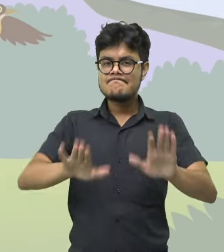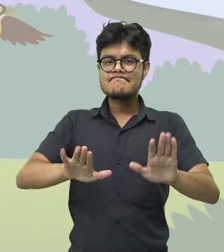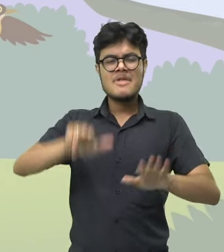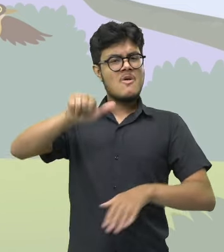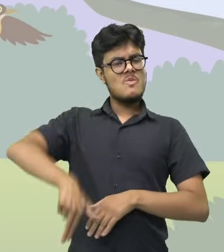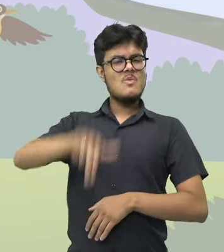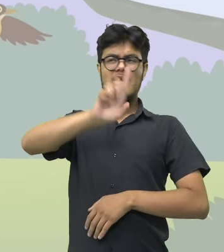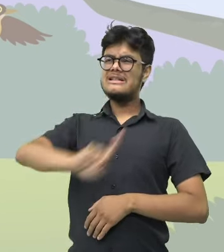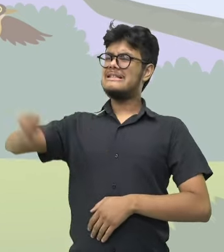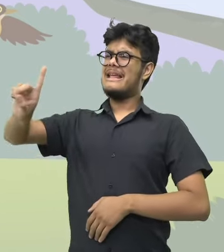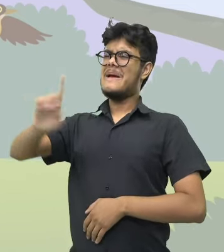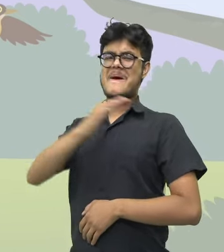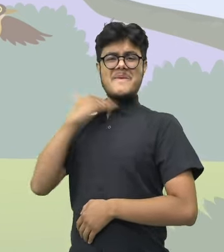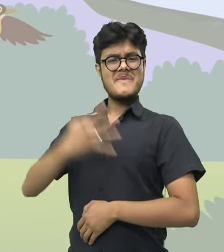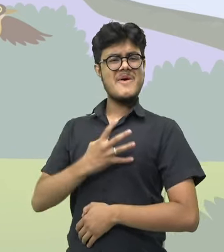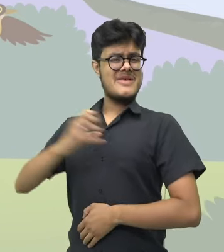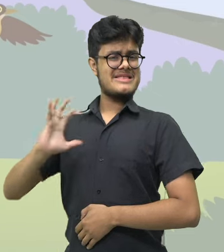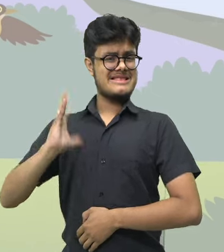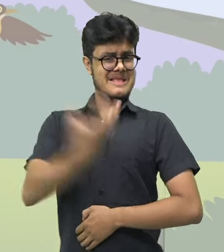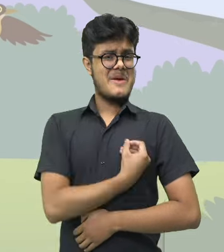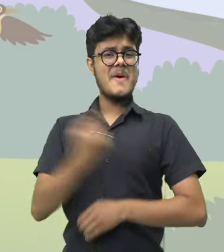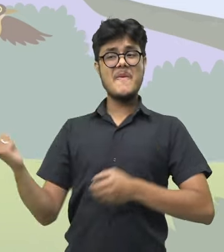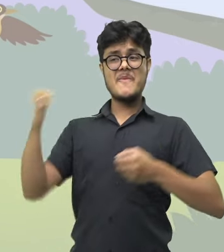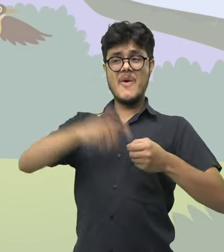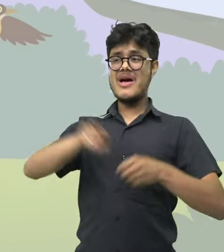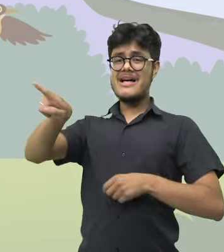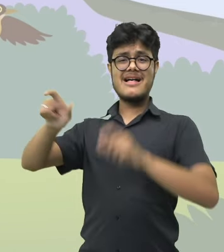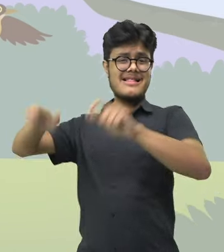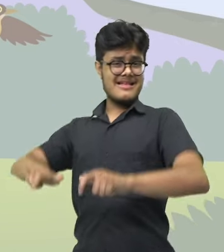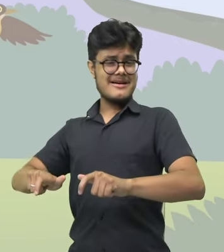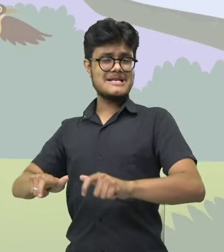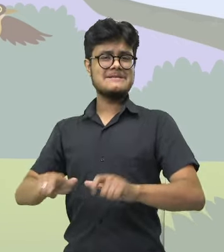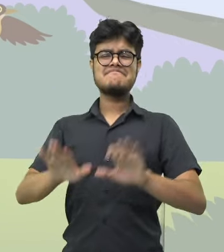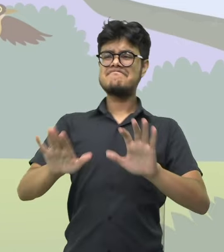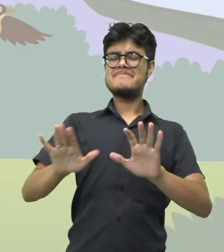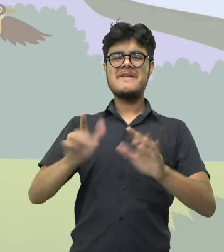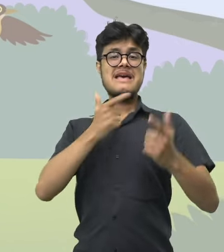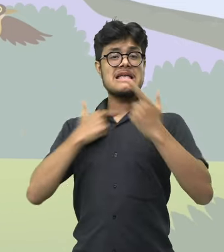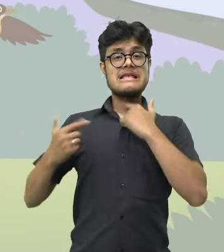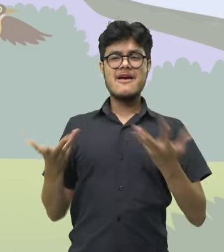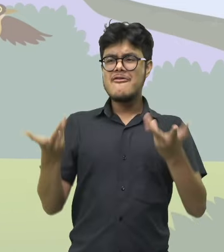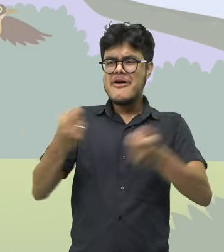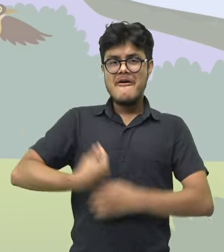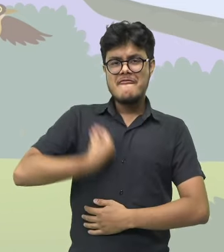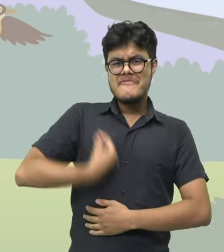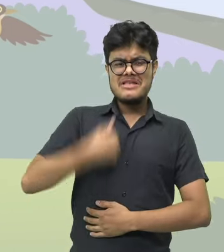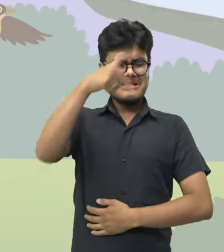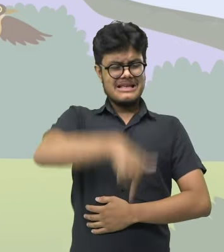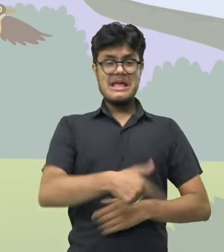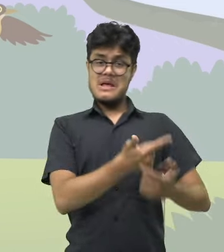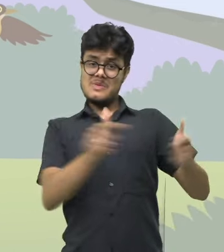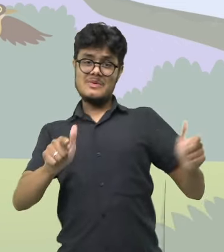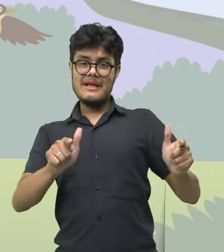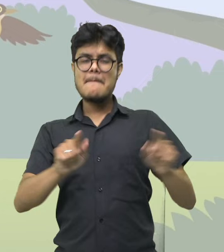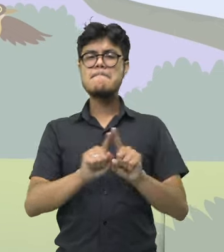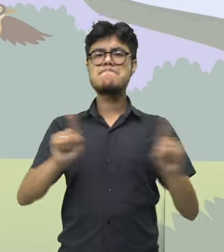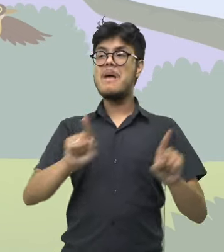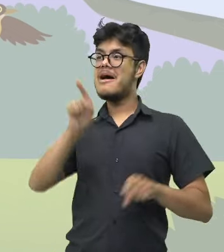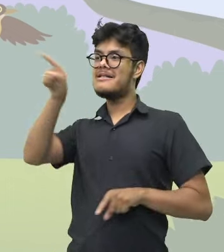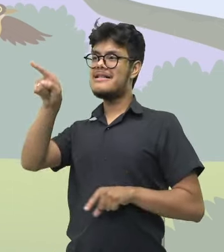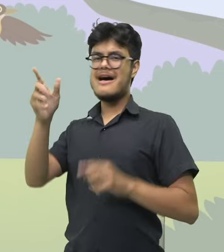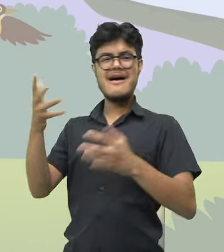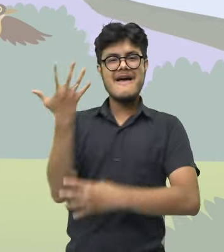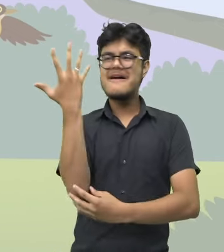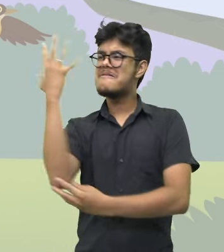Deus, que eu morra sem que eu volte para lá. Sem que desfrute os primores que não encontro por cá. Sem que ainda aviste as